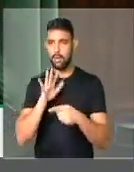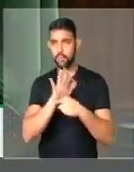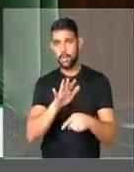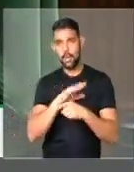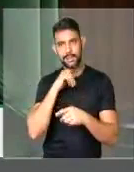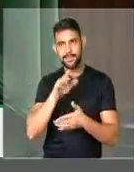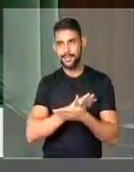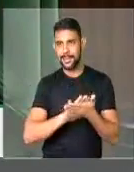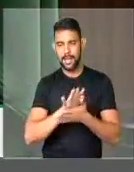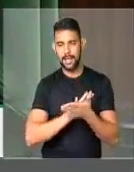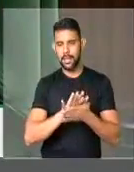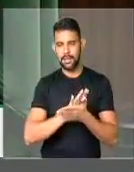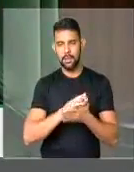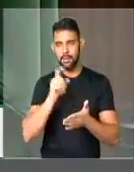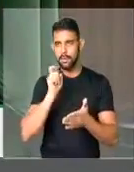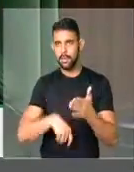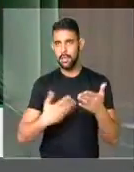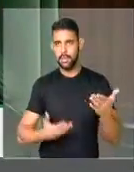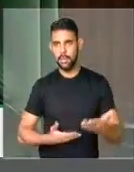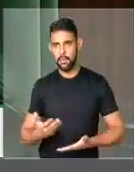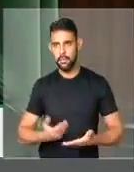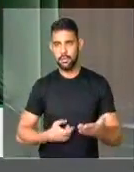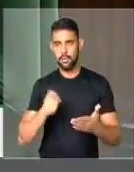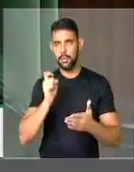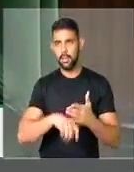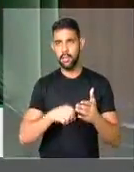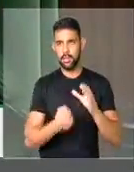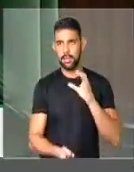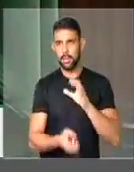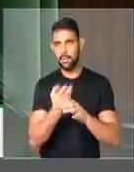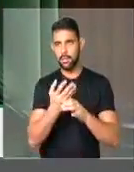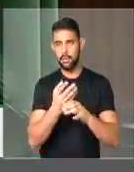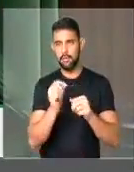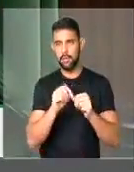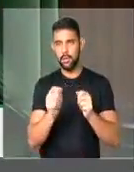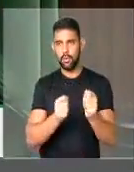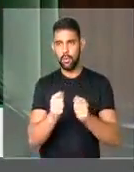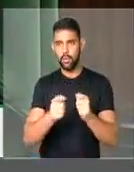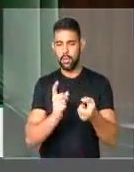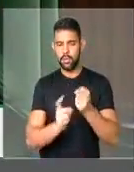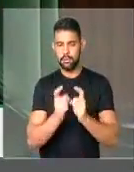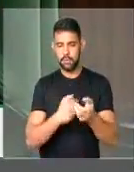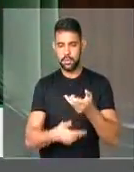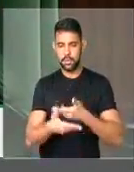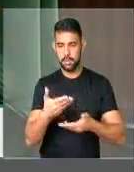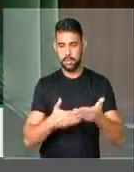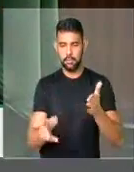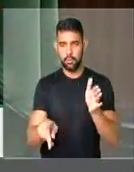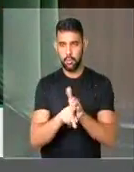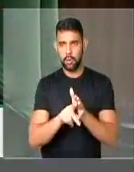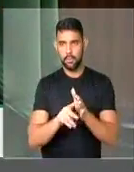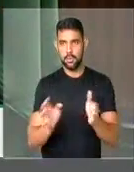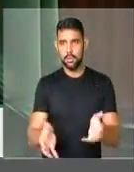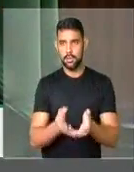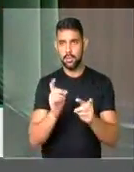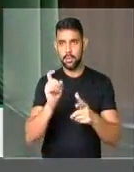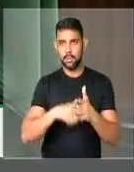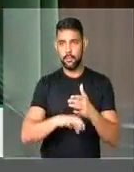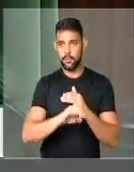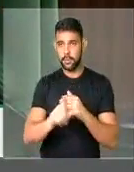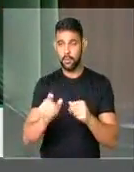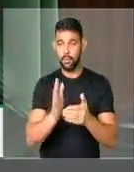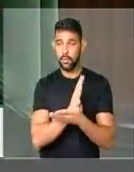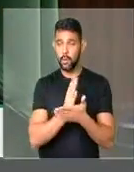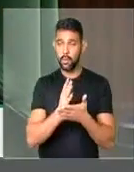sequer com taxa de serviço ou taxa de instalação para o controle administrativo do próprio incentivo fiscal.